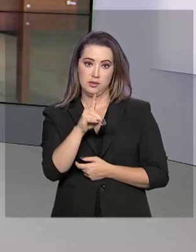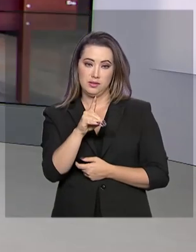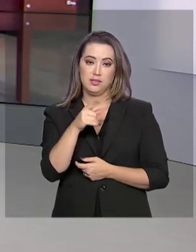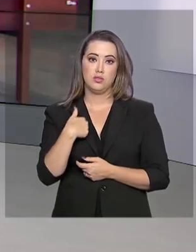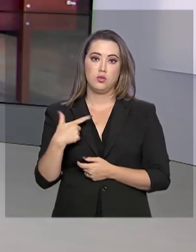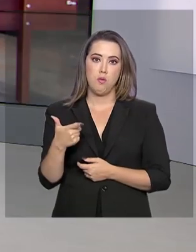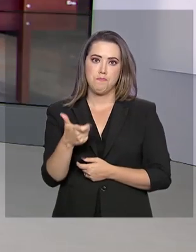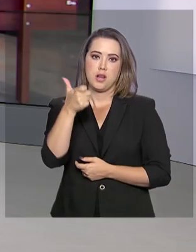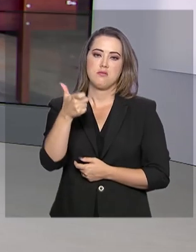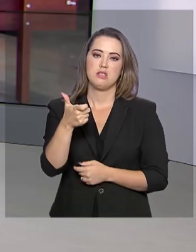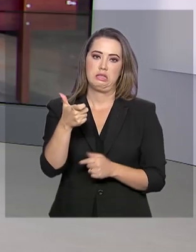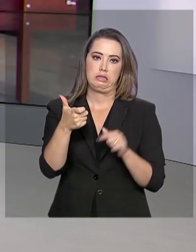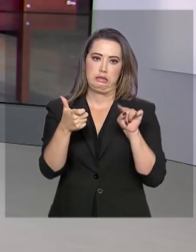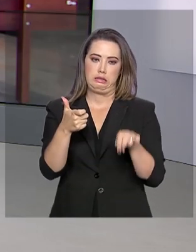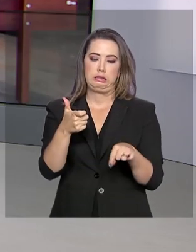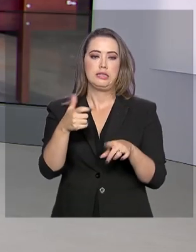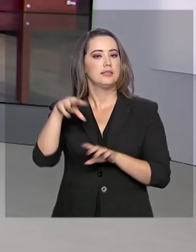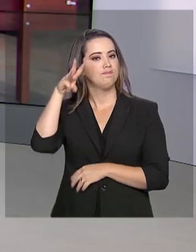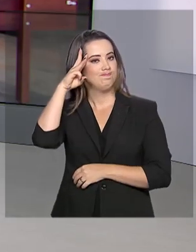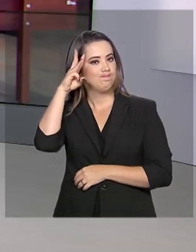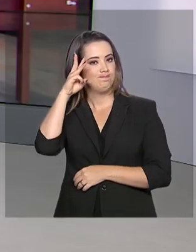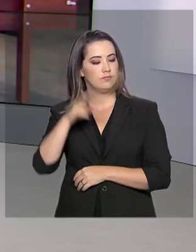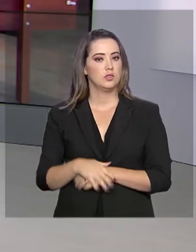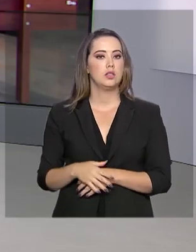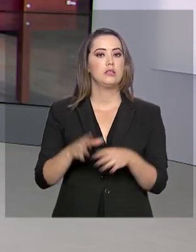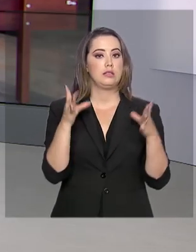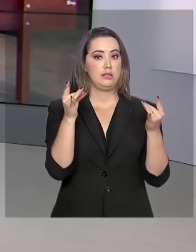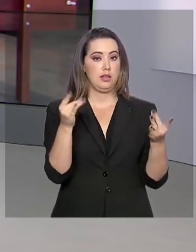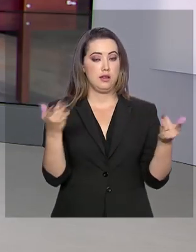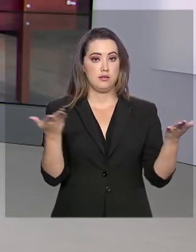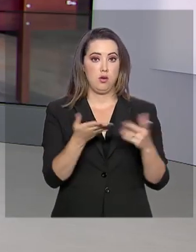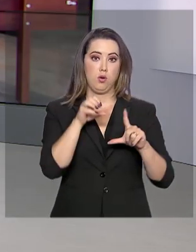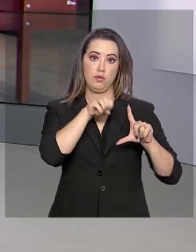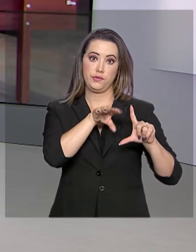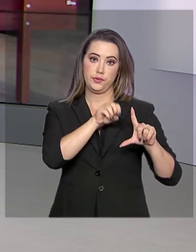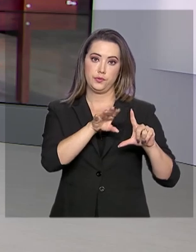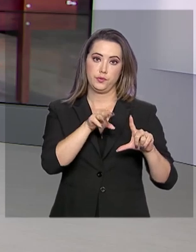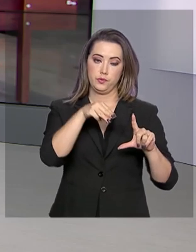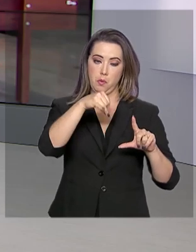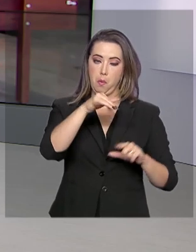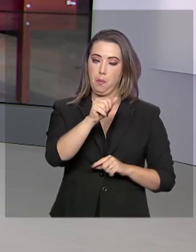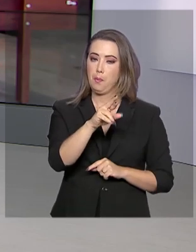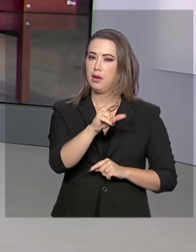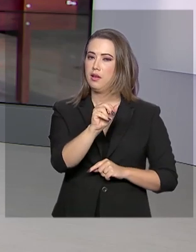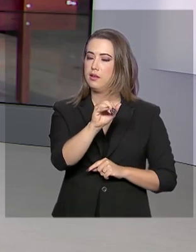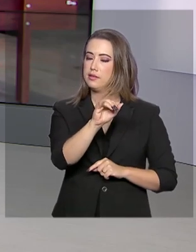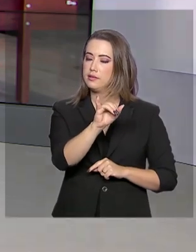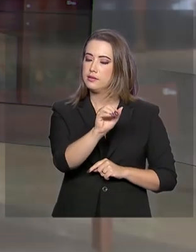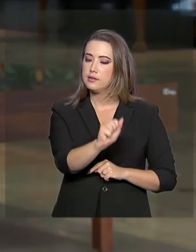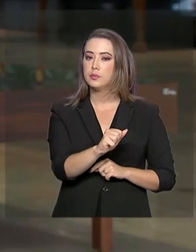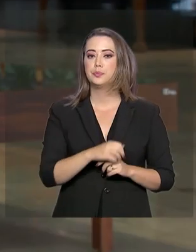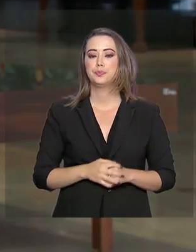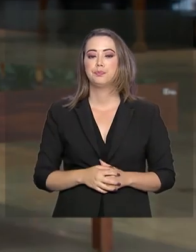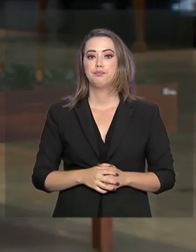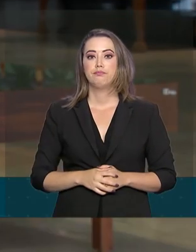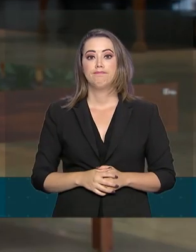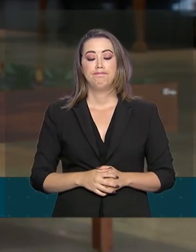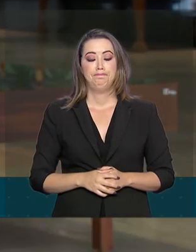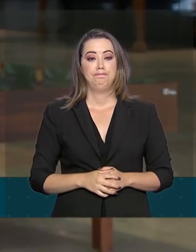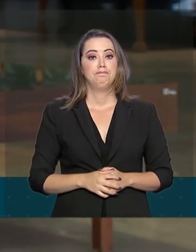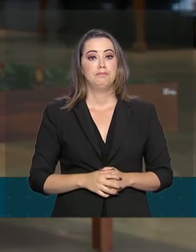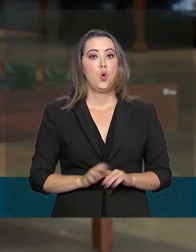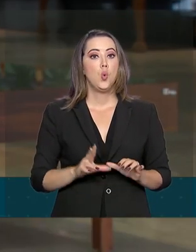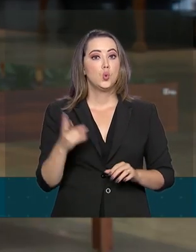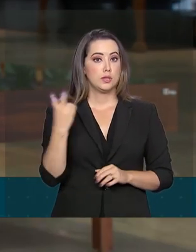repórter Márcia Fernandes tem mais detalhes ao vivo pra gente. Oi, Márcia, boa tarde. Boa tarde, Roberto. Boa tarde a todos. Essa segunda tropa